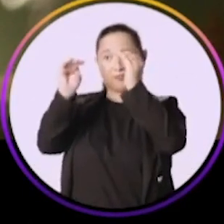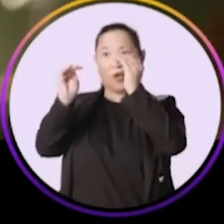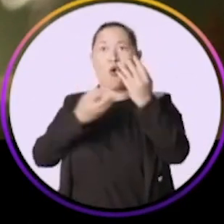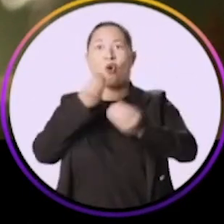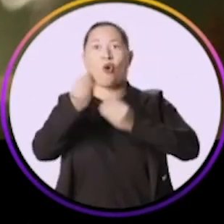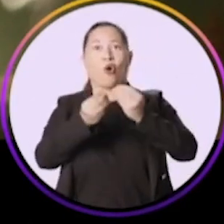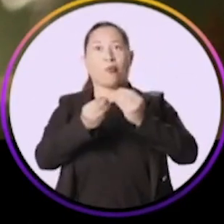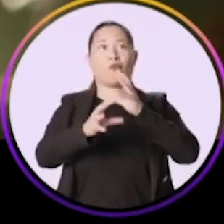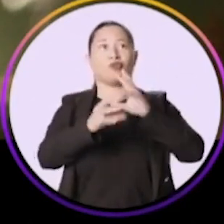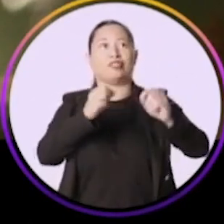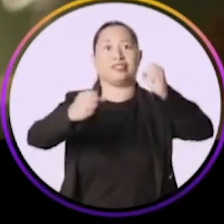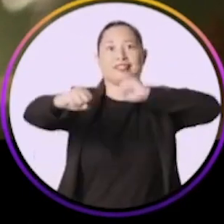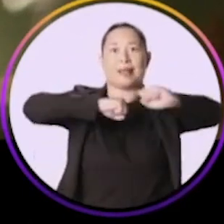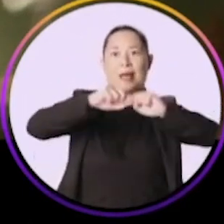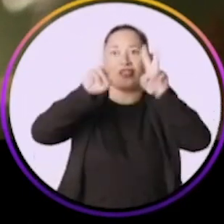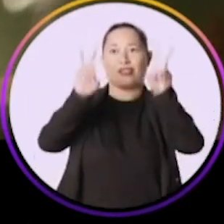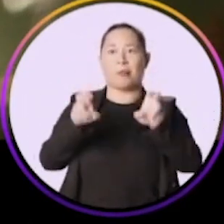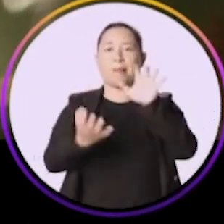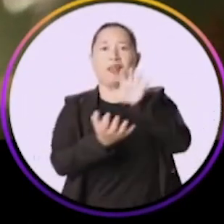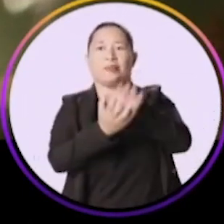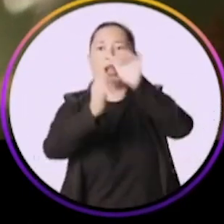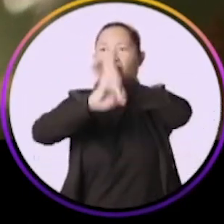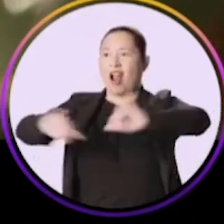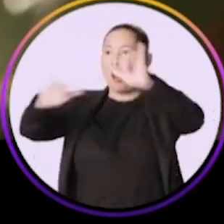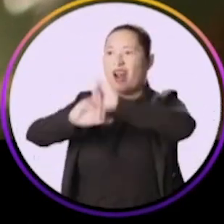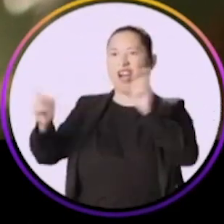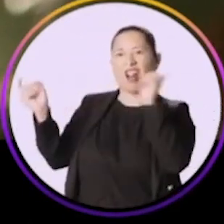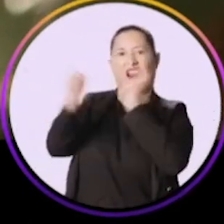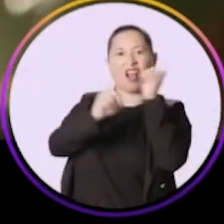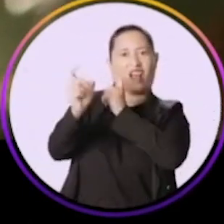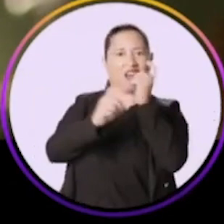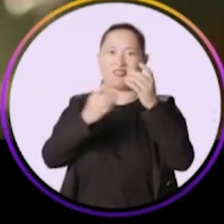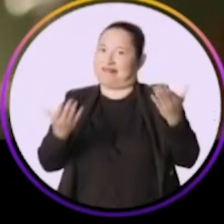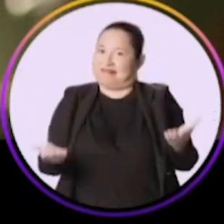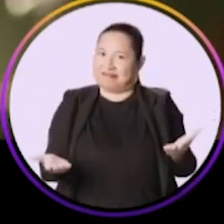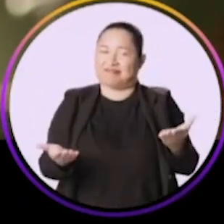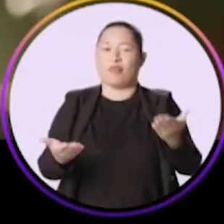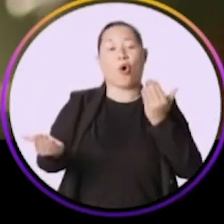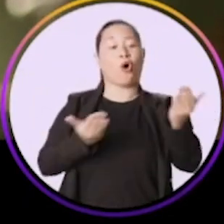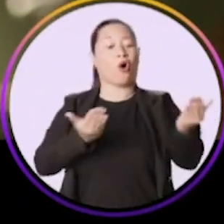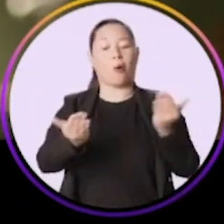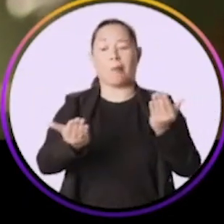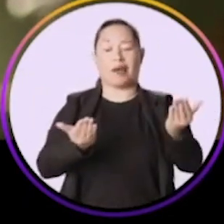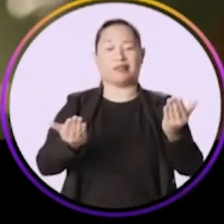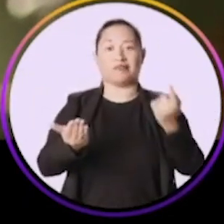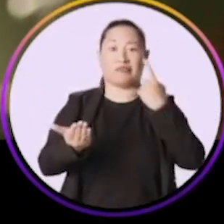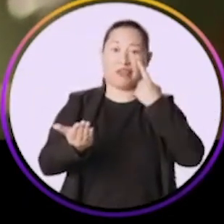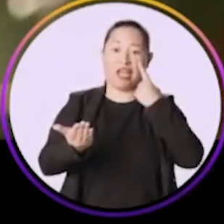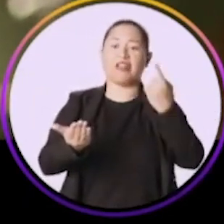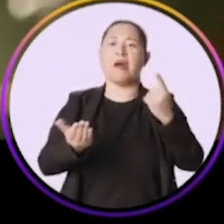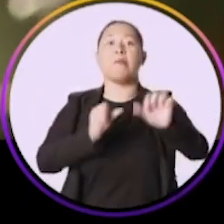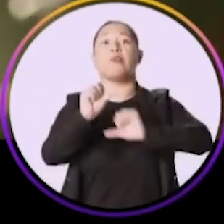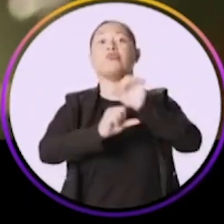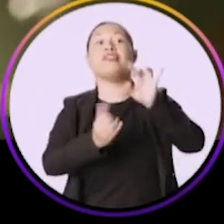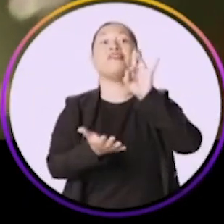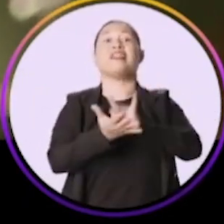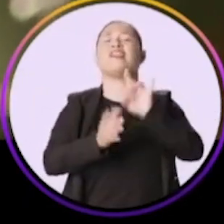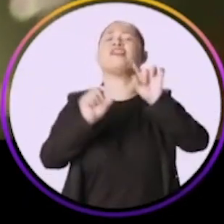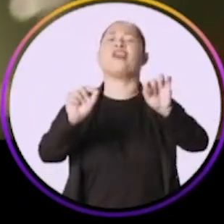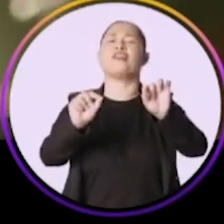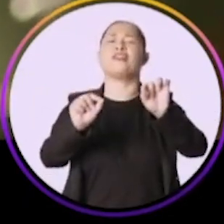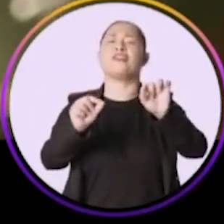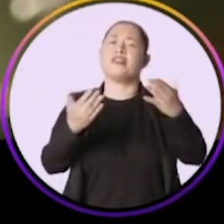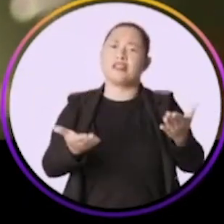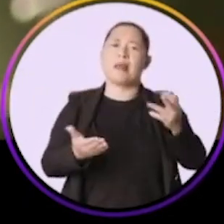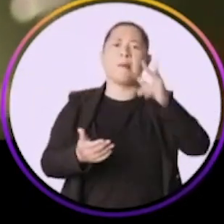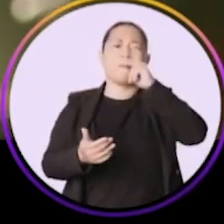Não dá pra fugir do debate sobre Pernambuco, nem ficar espalhando mentiras e fake news. Compare, veja quem é a mudança de verdade e